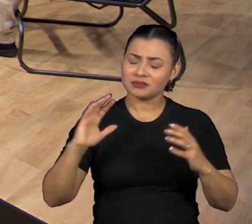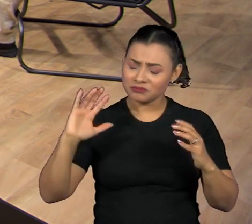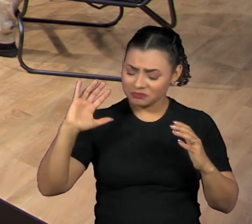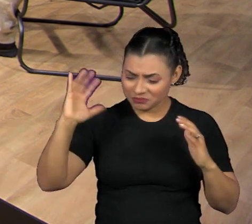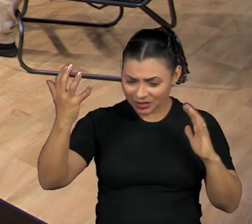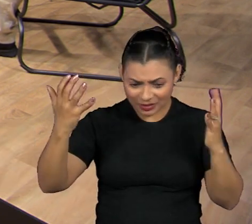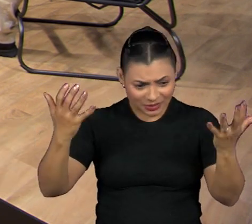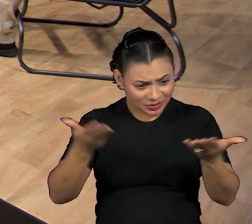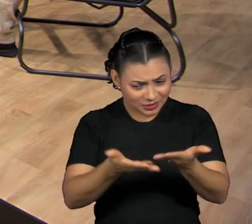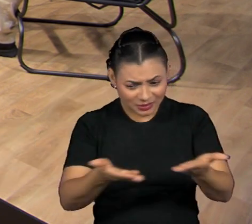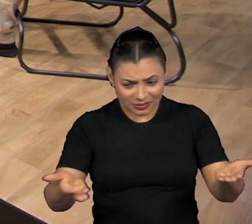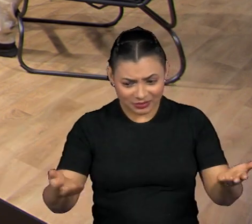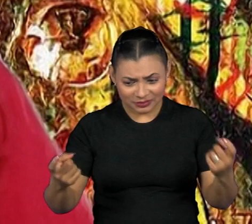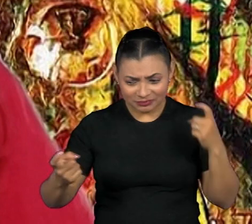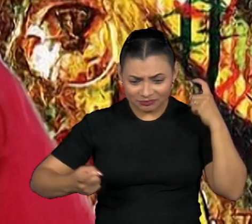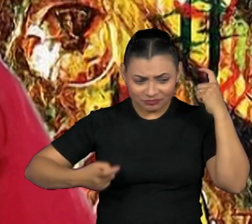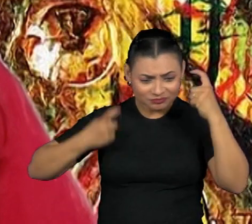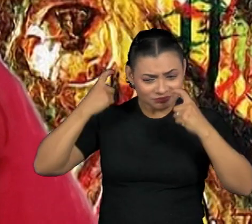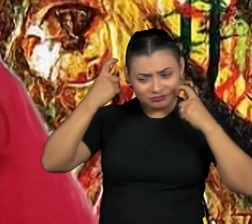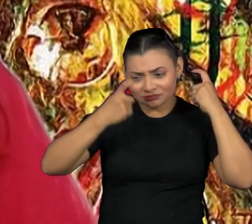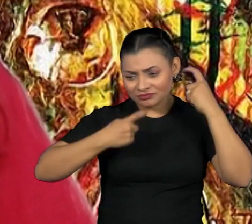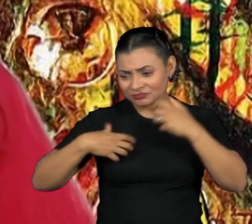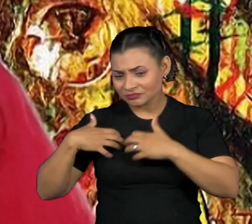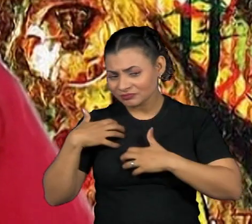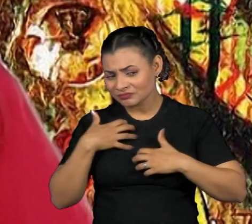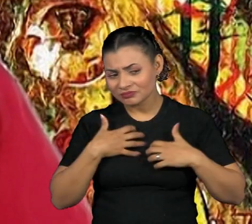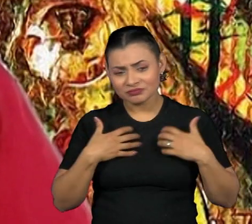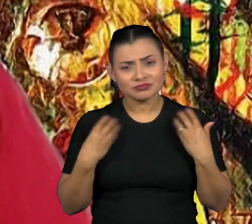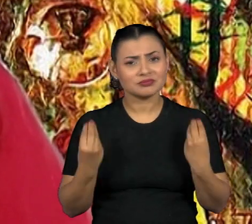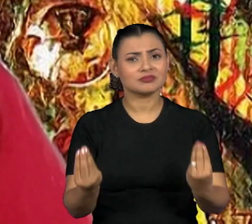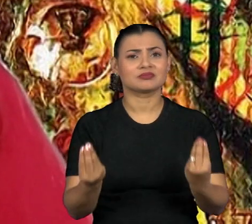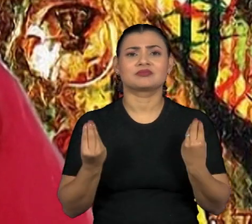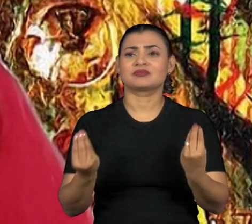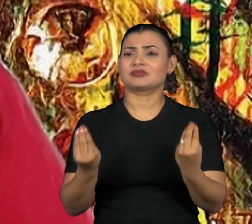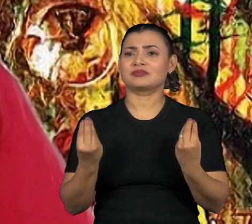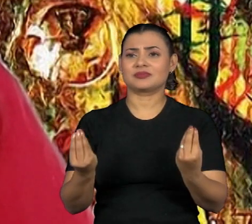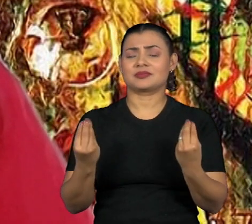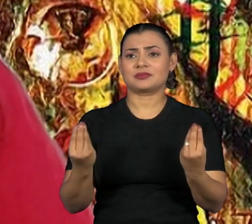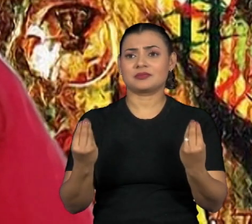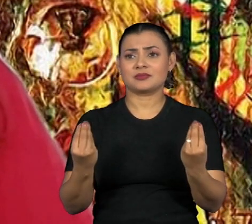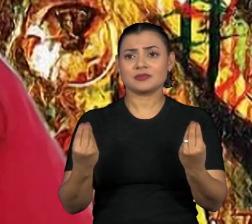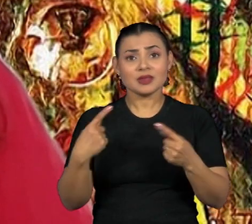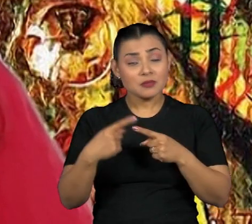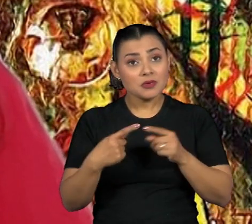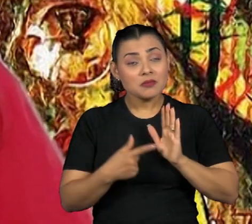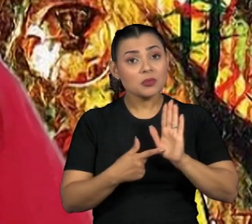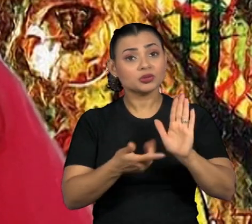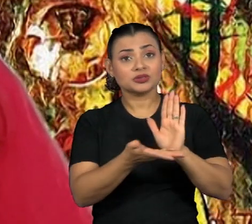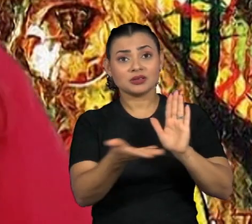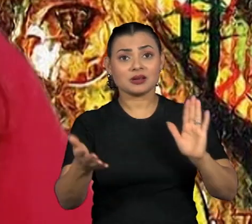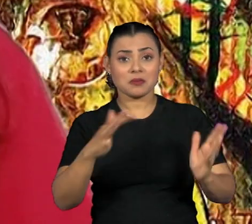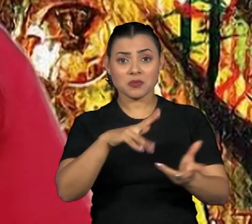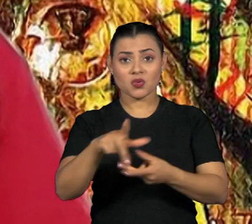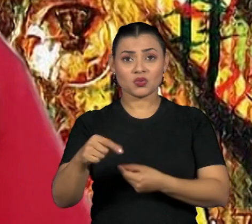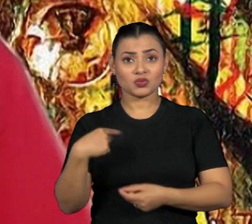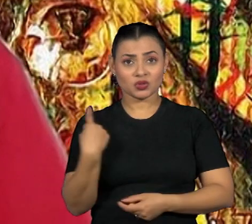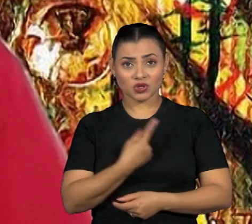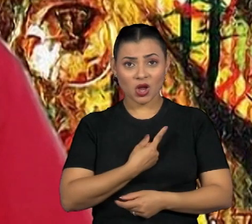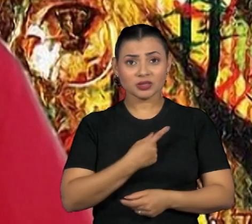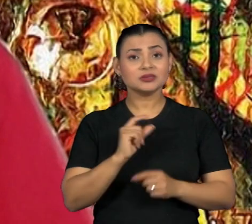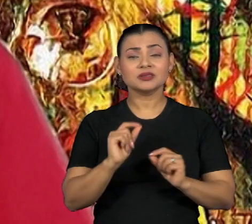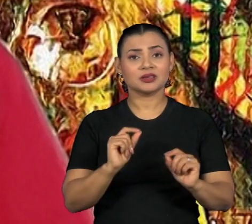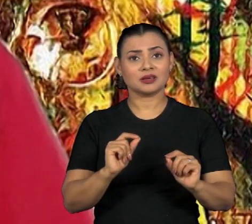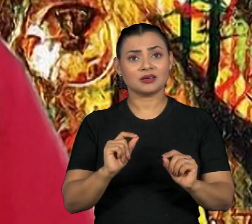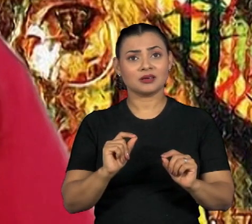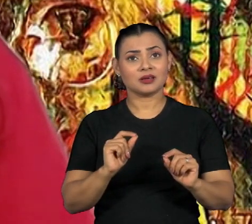preocupação muito grande, né? Porque além da gente mostrar para o mundo que nós não somos contra o progresso,